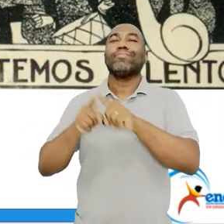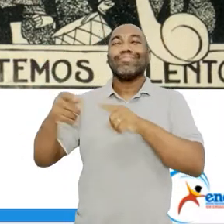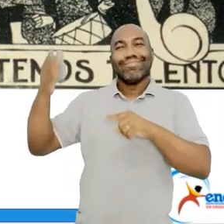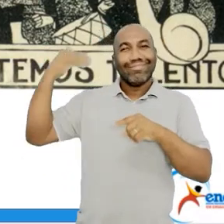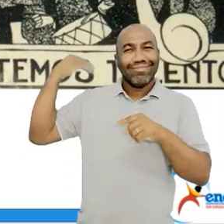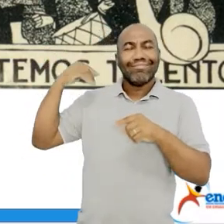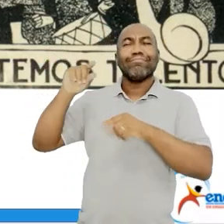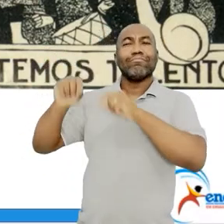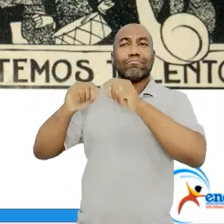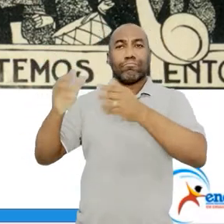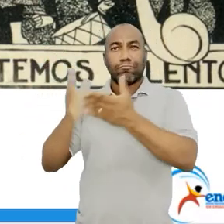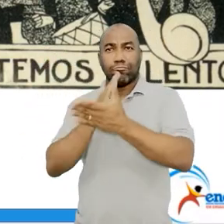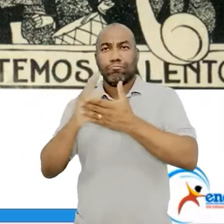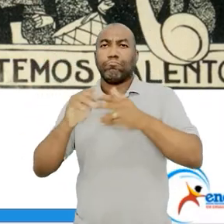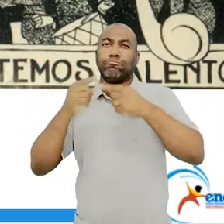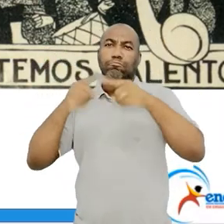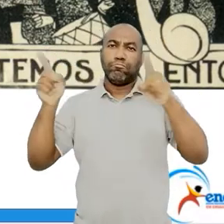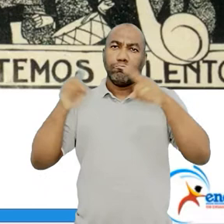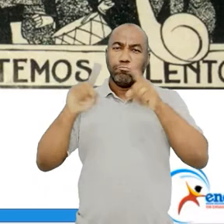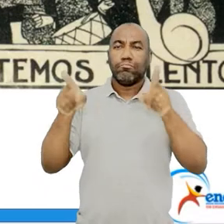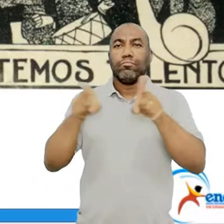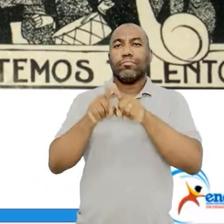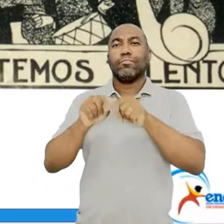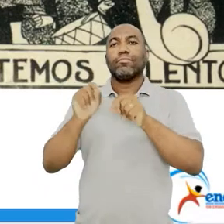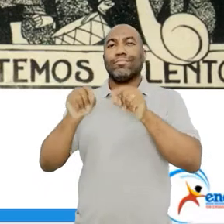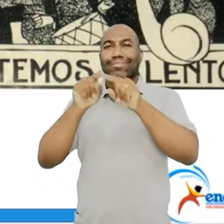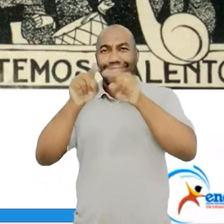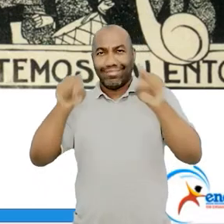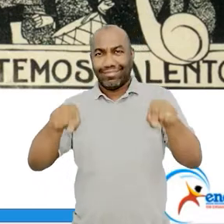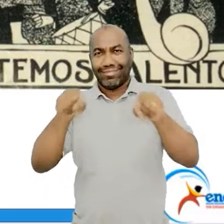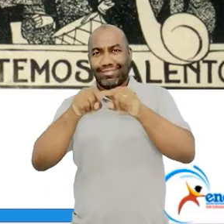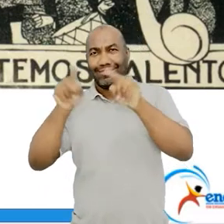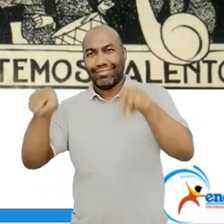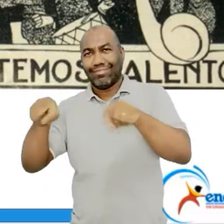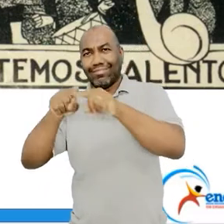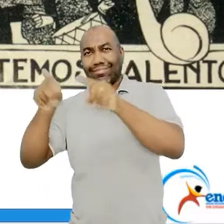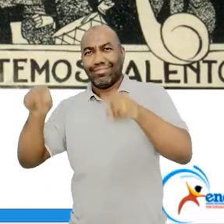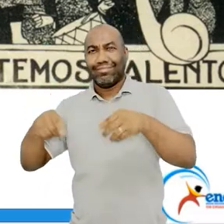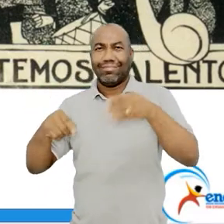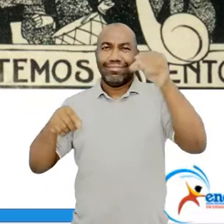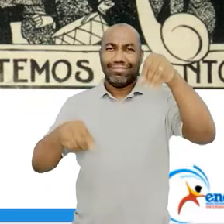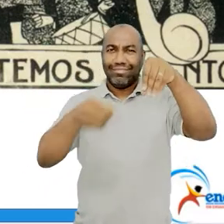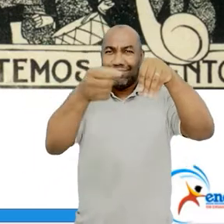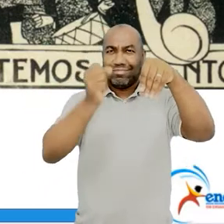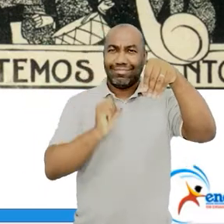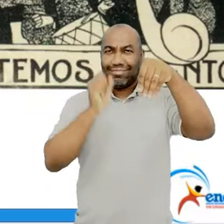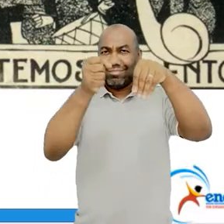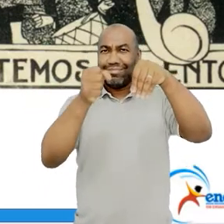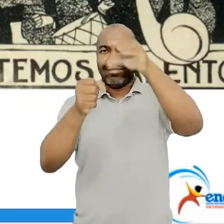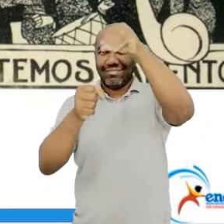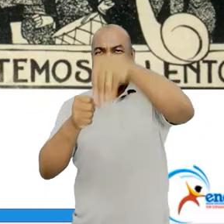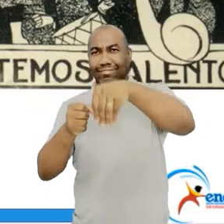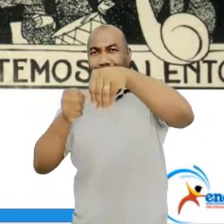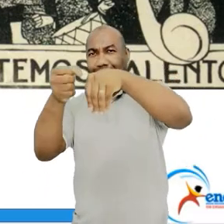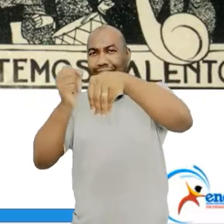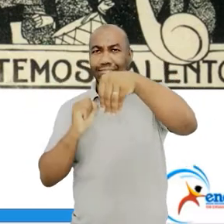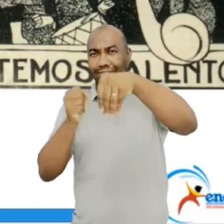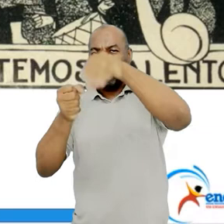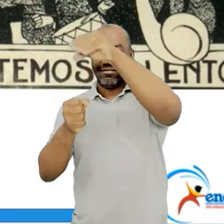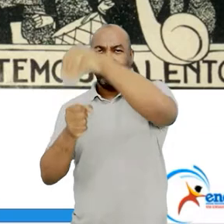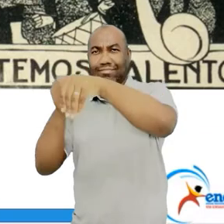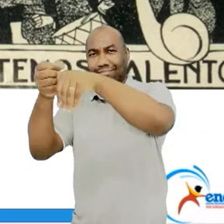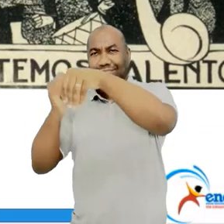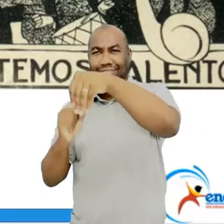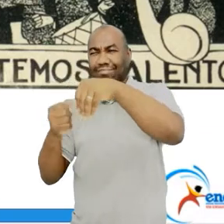vão chamar, por exemplo, funcionarismo público como se fosse uma chatice, bater ponto. Não deveria existir isso. Eles querem